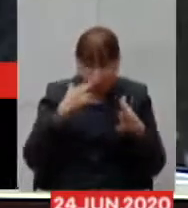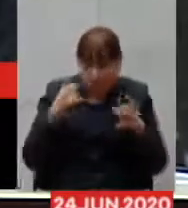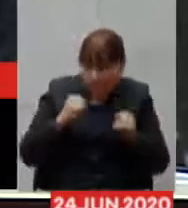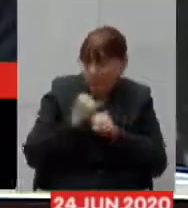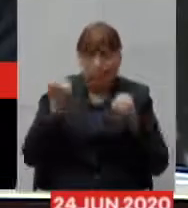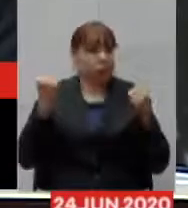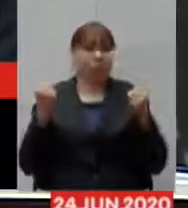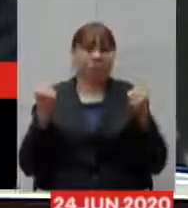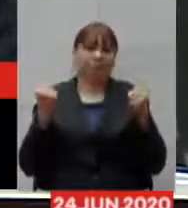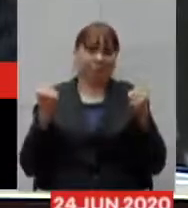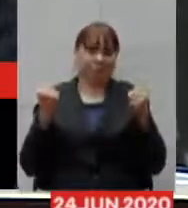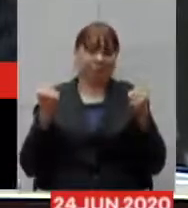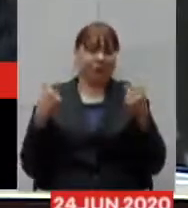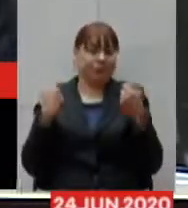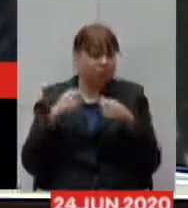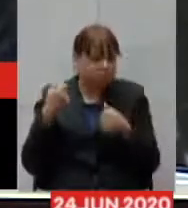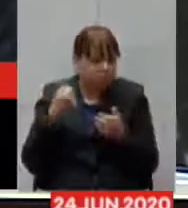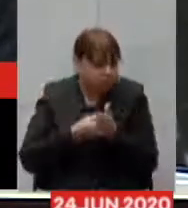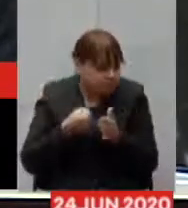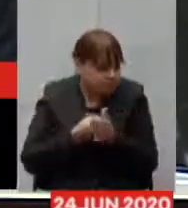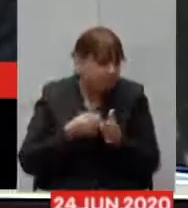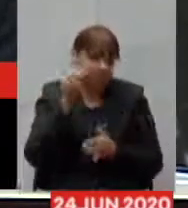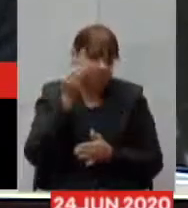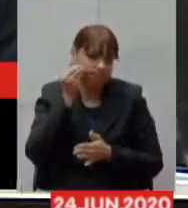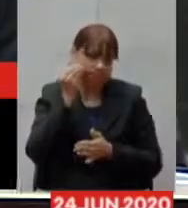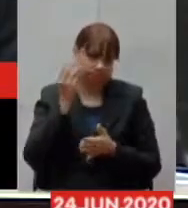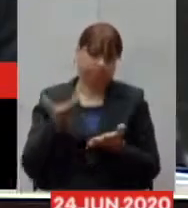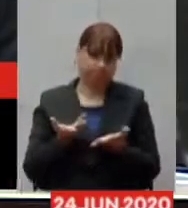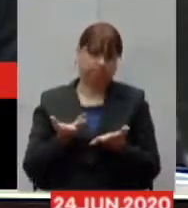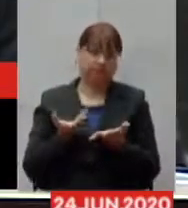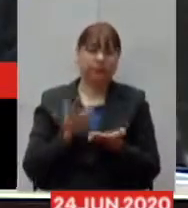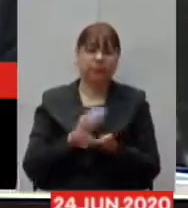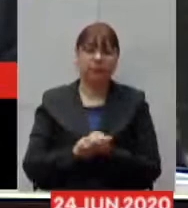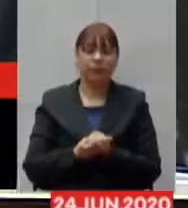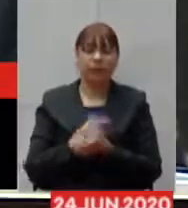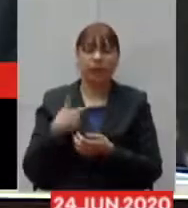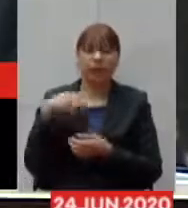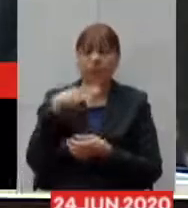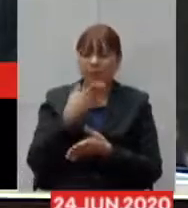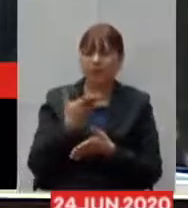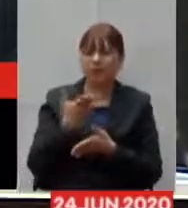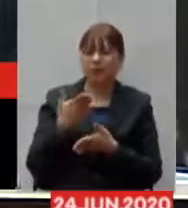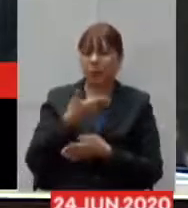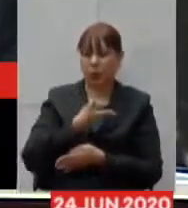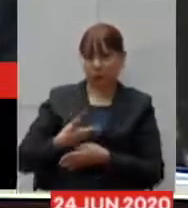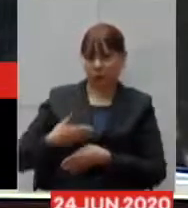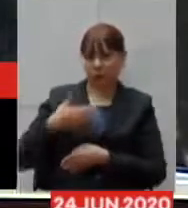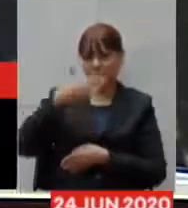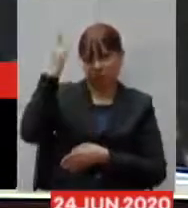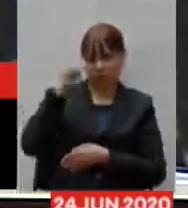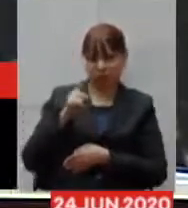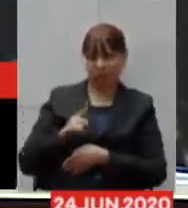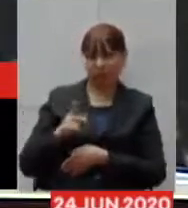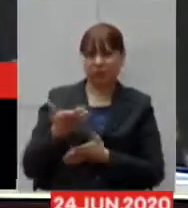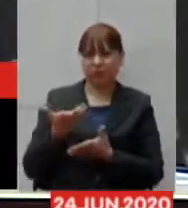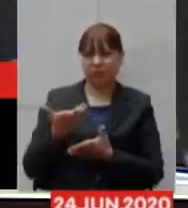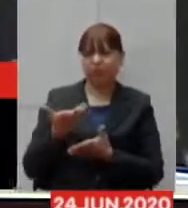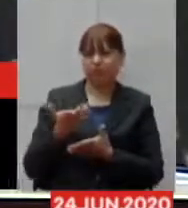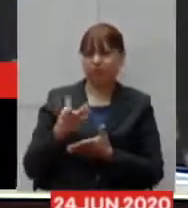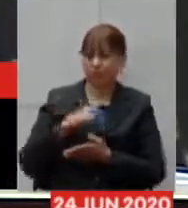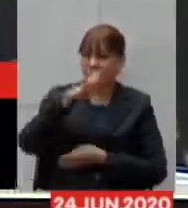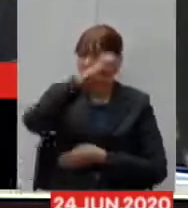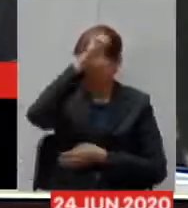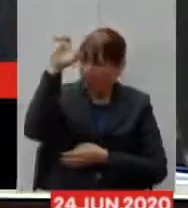nós temos que correr atrás eu entendo que o governo Zema ele tem um comportamento muito ético